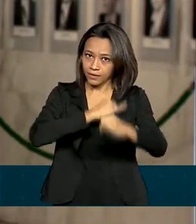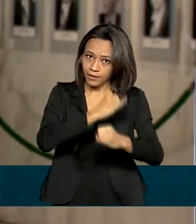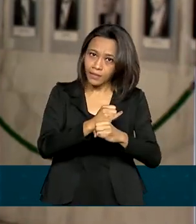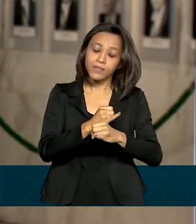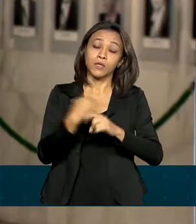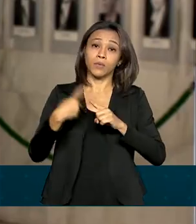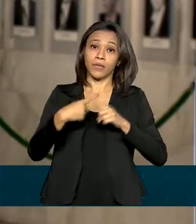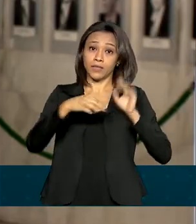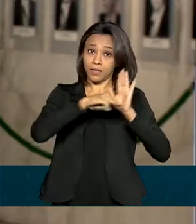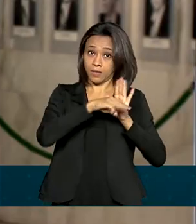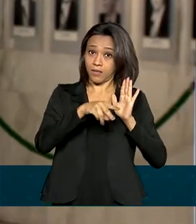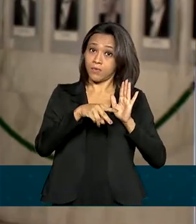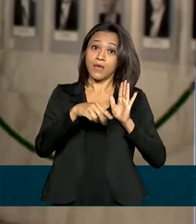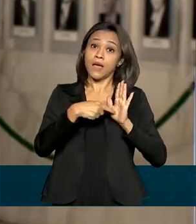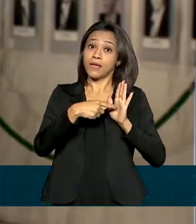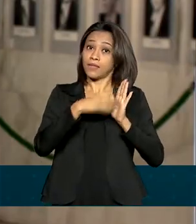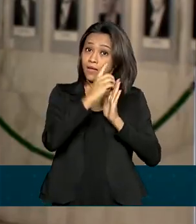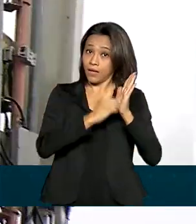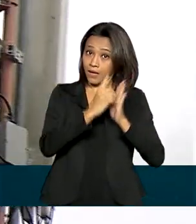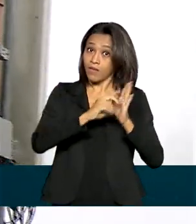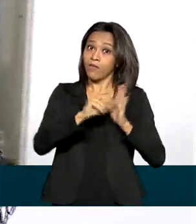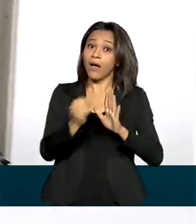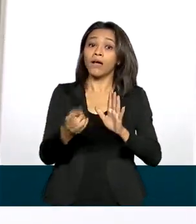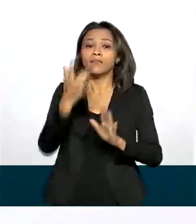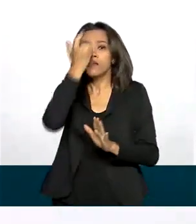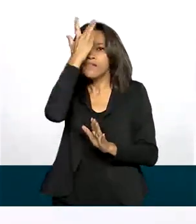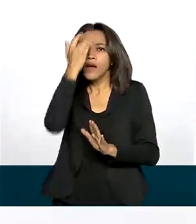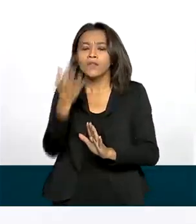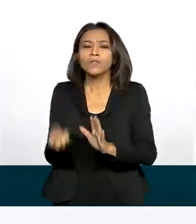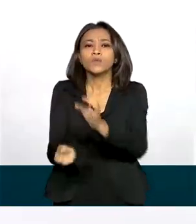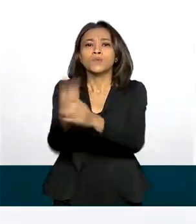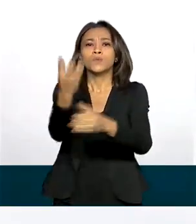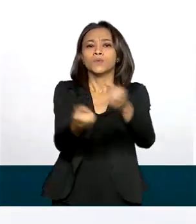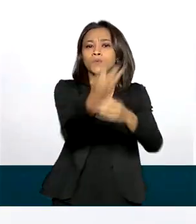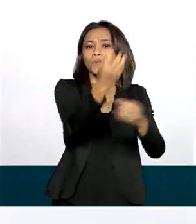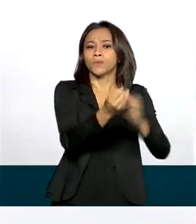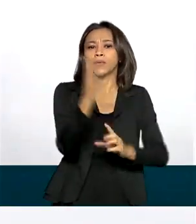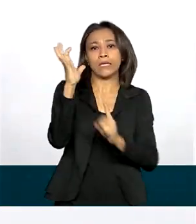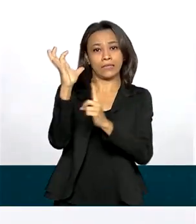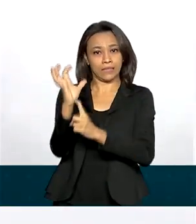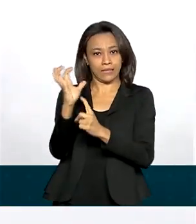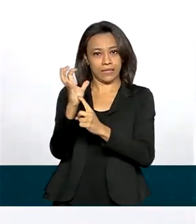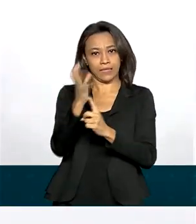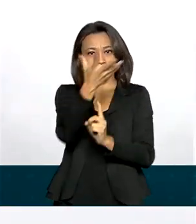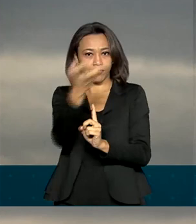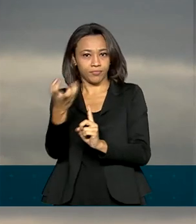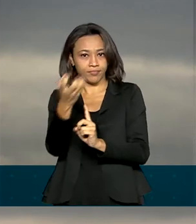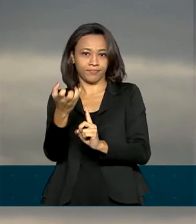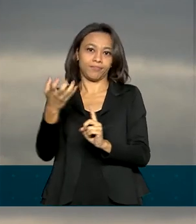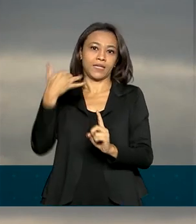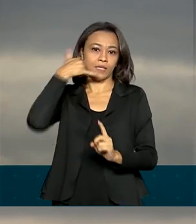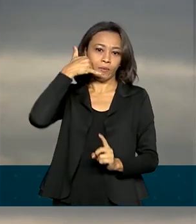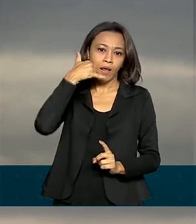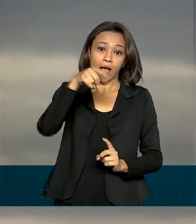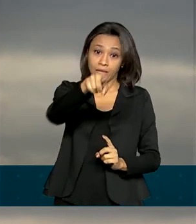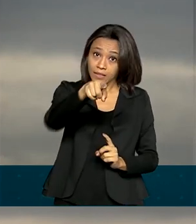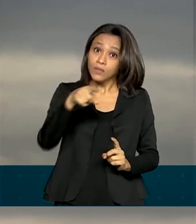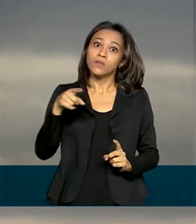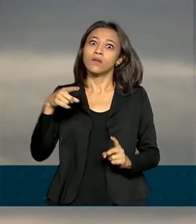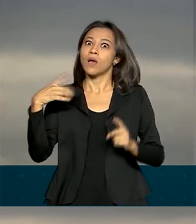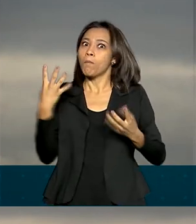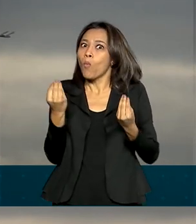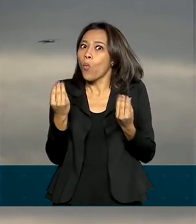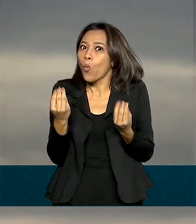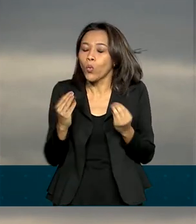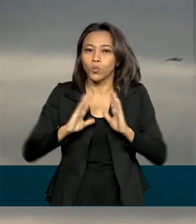porque a medida vai facilitar a instalação de antenas de redes móveis no país. A demanda por esses equipamentos é grande. De